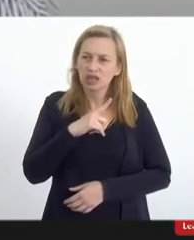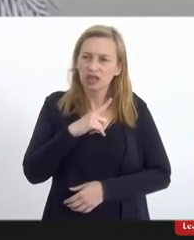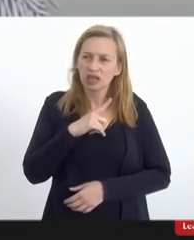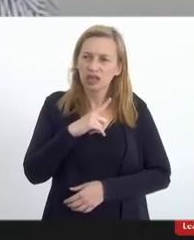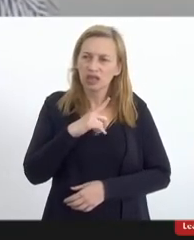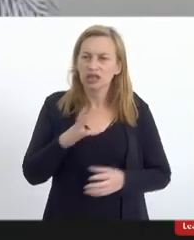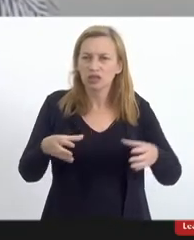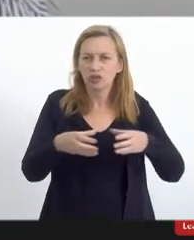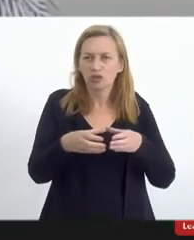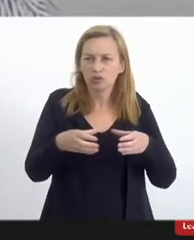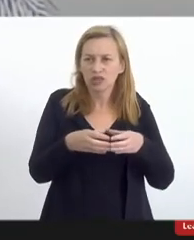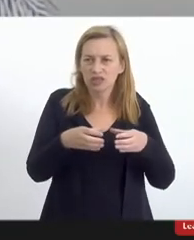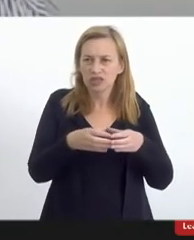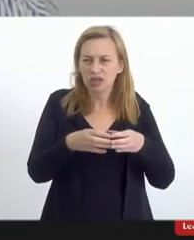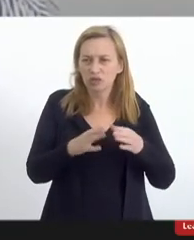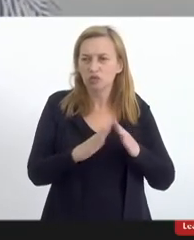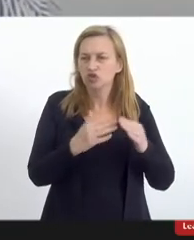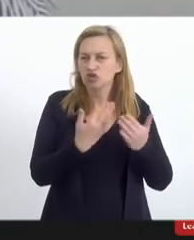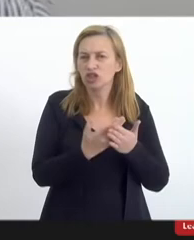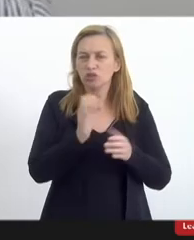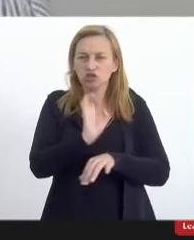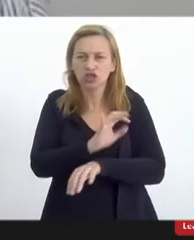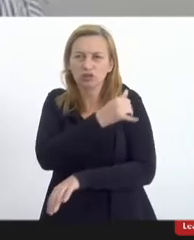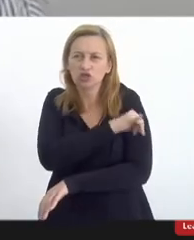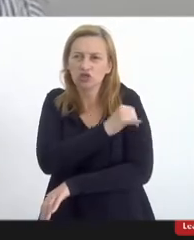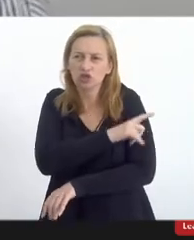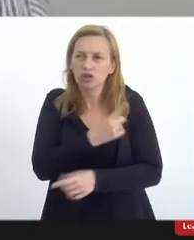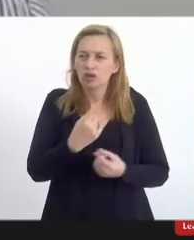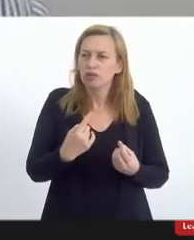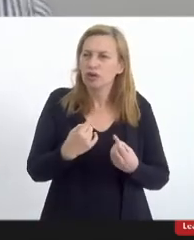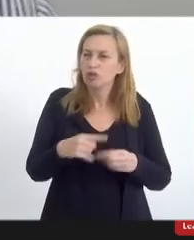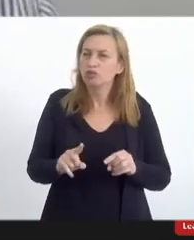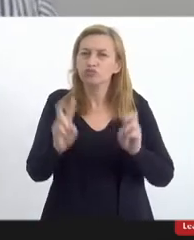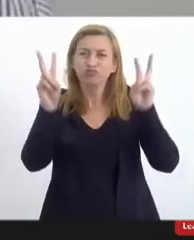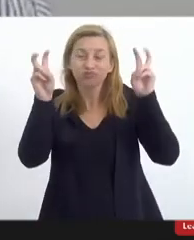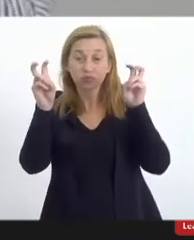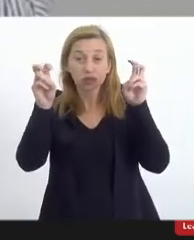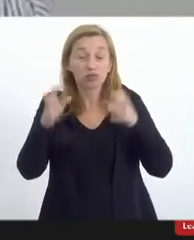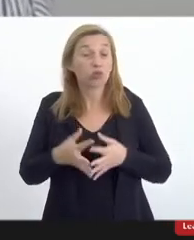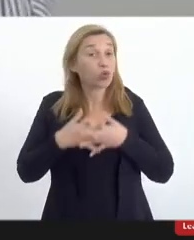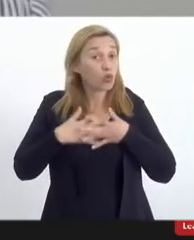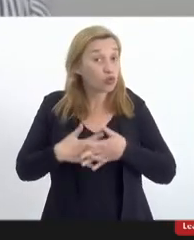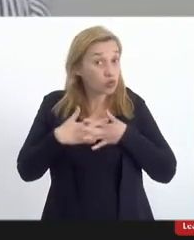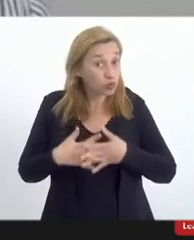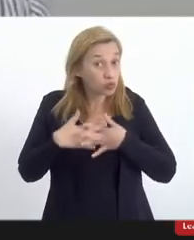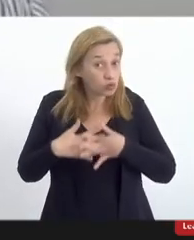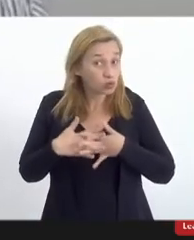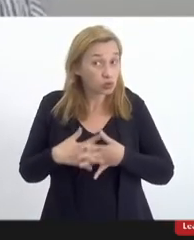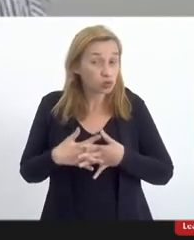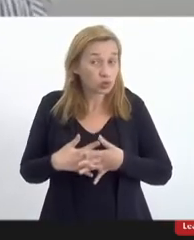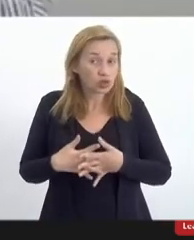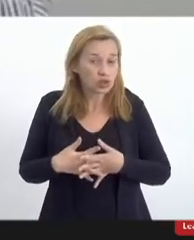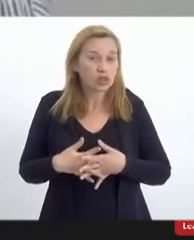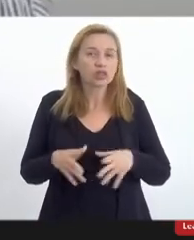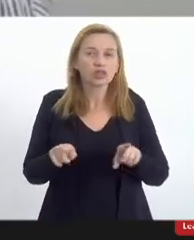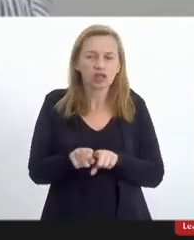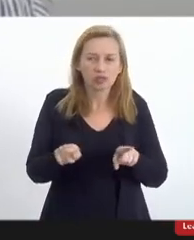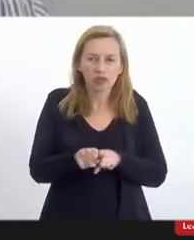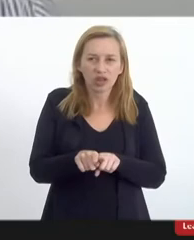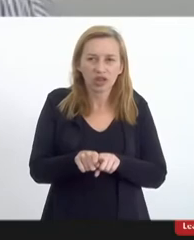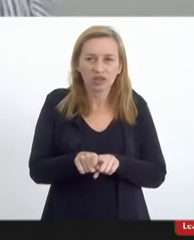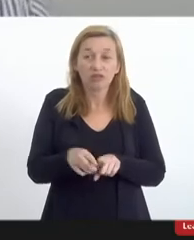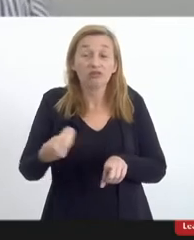de inquérito na Assembleia Legislativa do Estado do Rio de Janeiro para enfrentar um tema muito complexo porém muito presente na vida